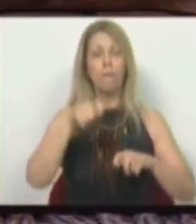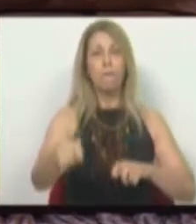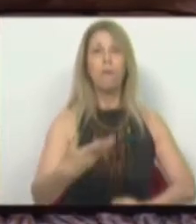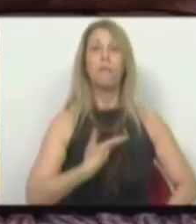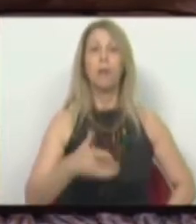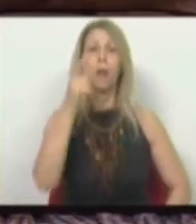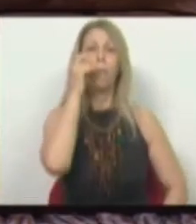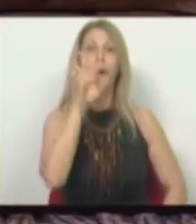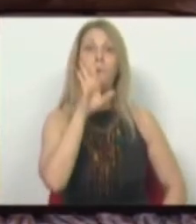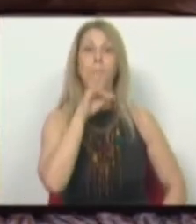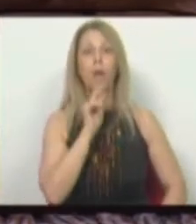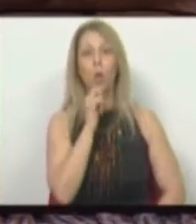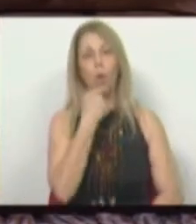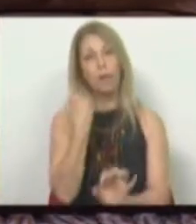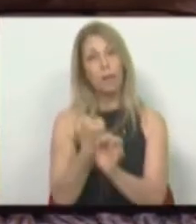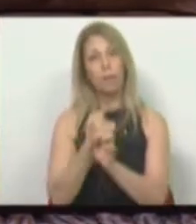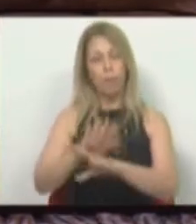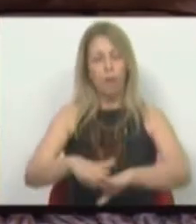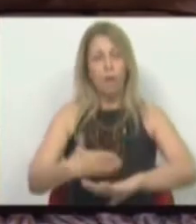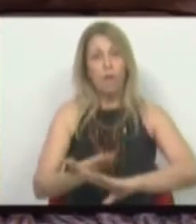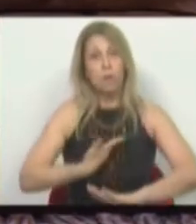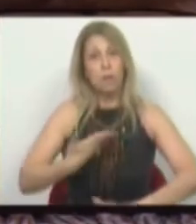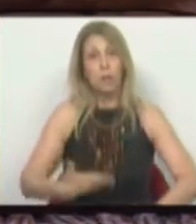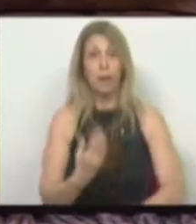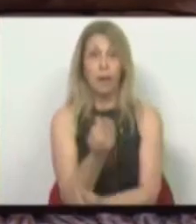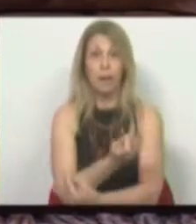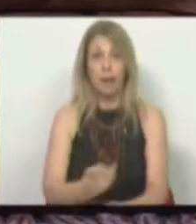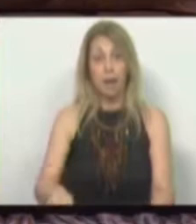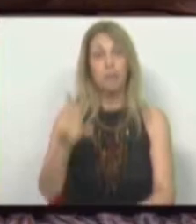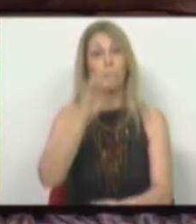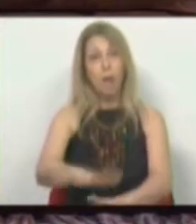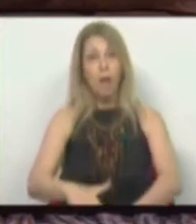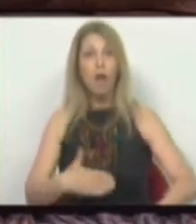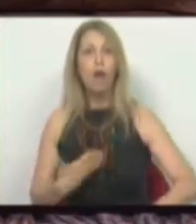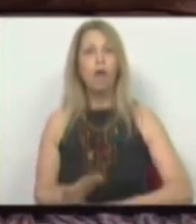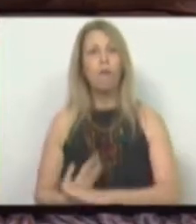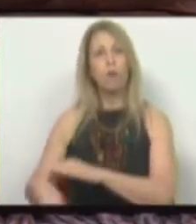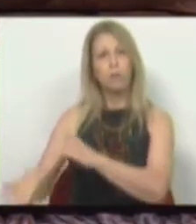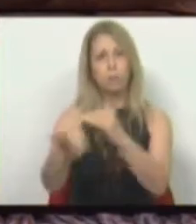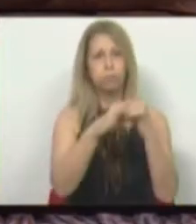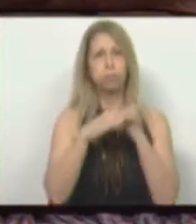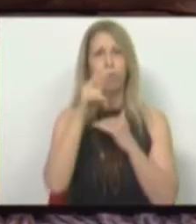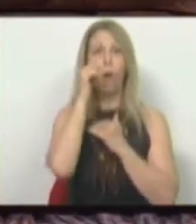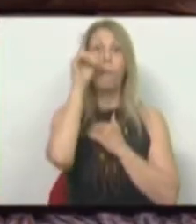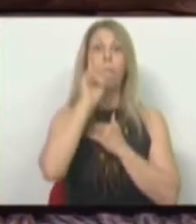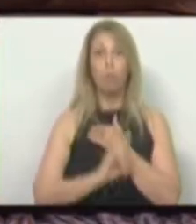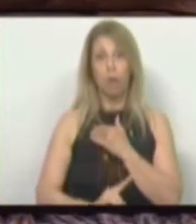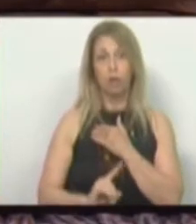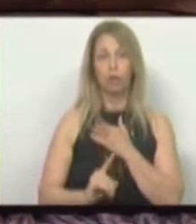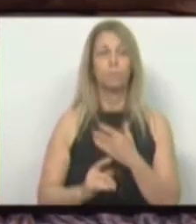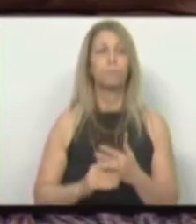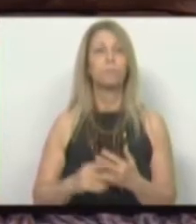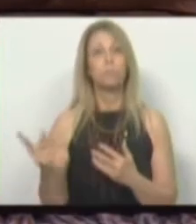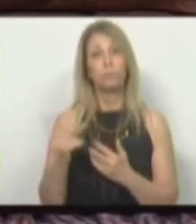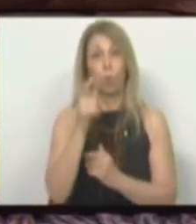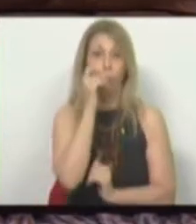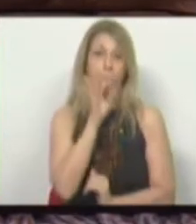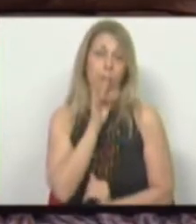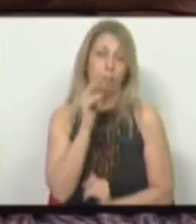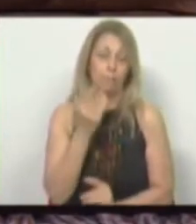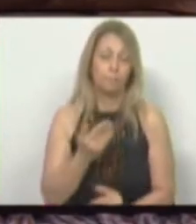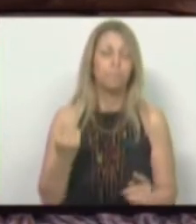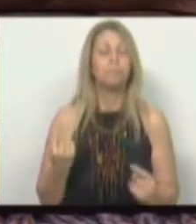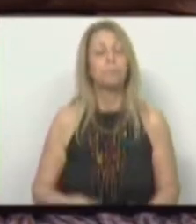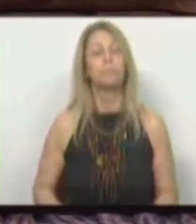âmbito do Código de Trabalho, reforçando os direitos das crianças e reforçando a igualdade de género na parentalidade. Porque se as